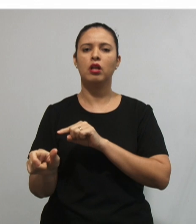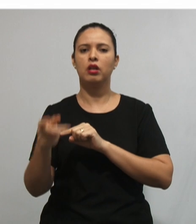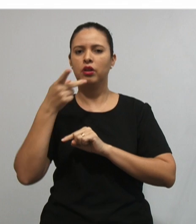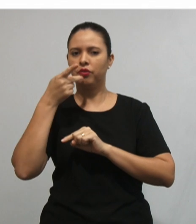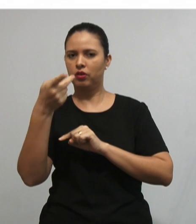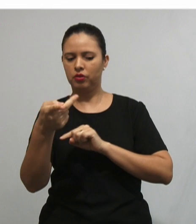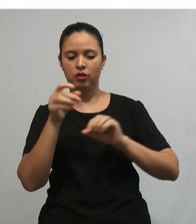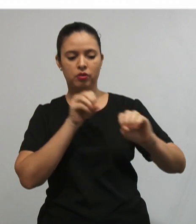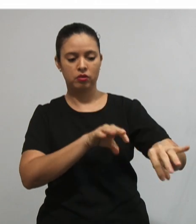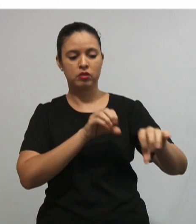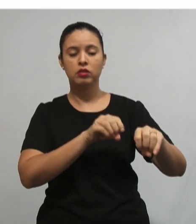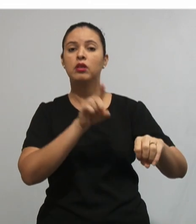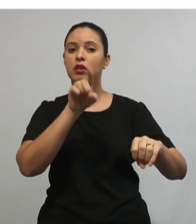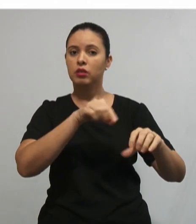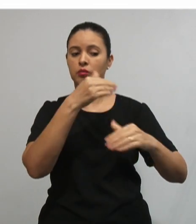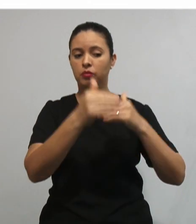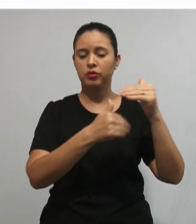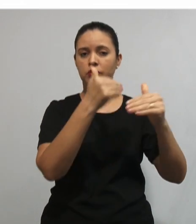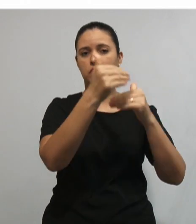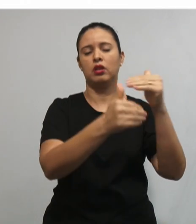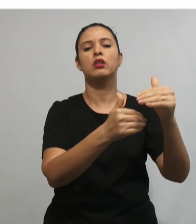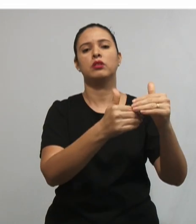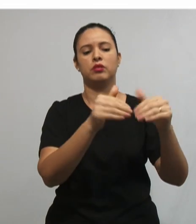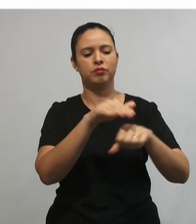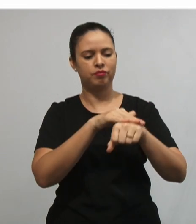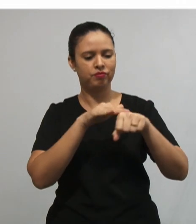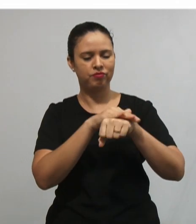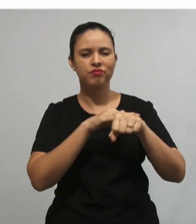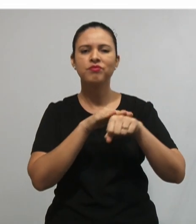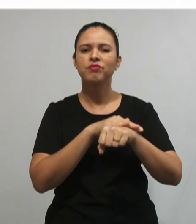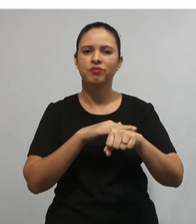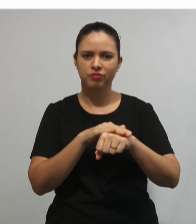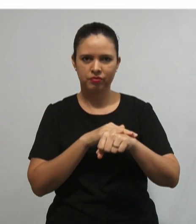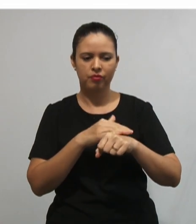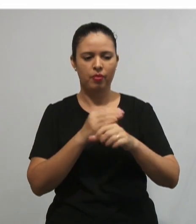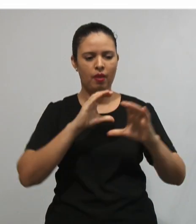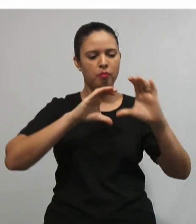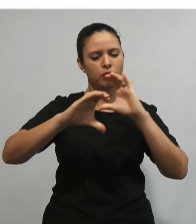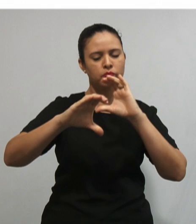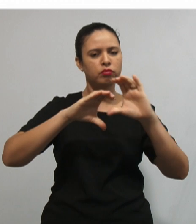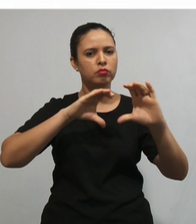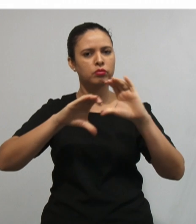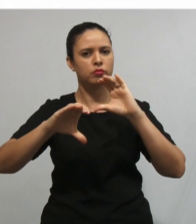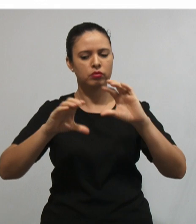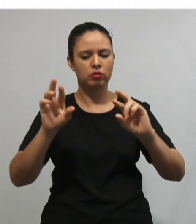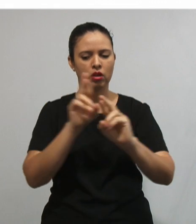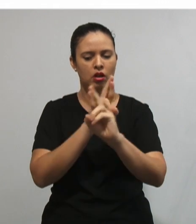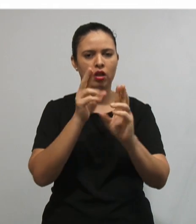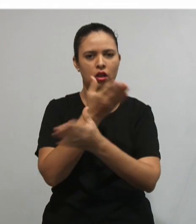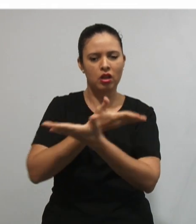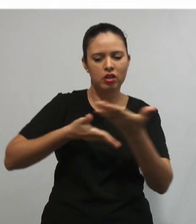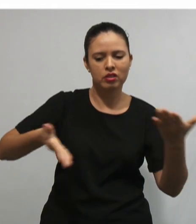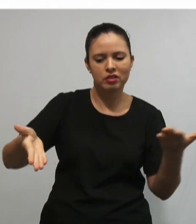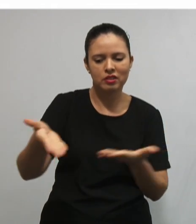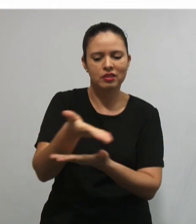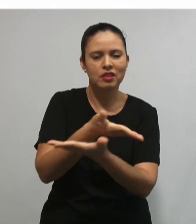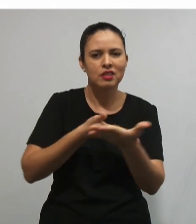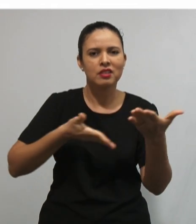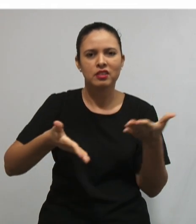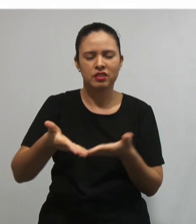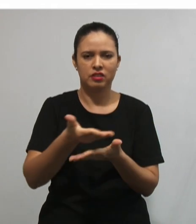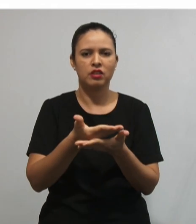educação um processo dialético, A partir do qual o homem se constrói na relação com seus pares ou seus